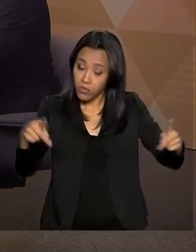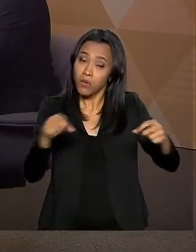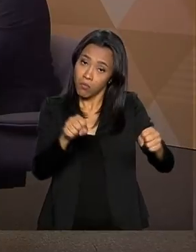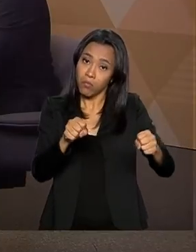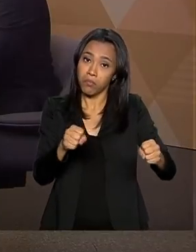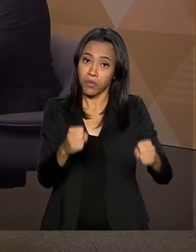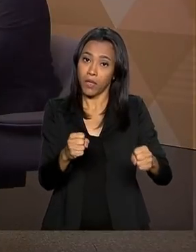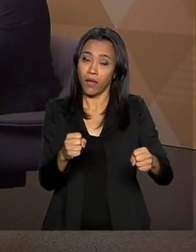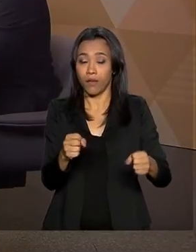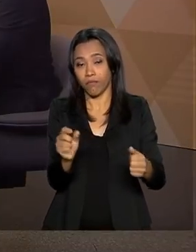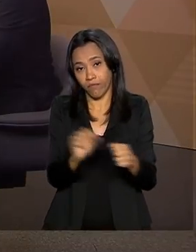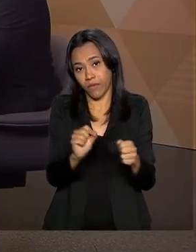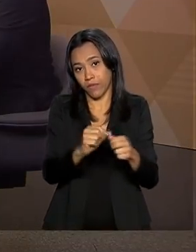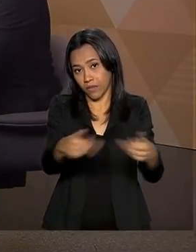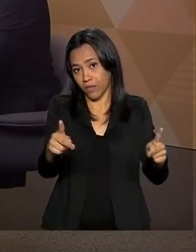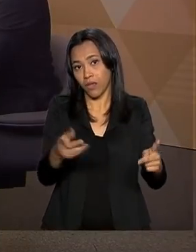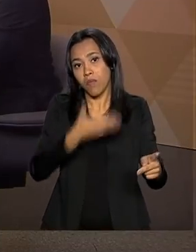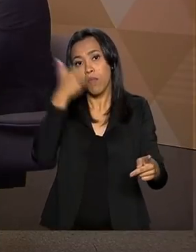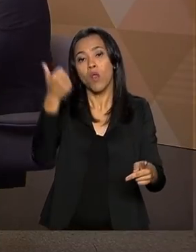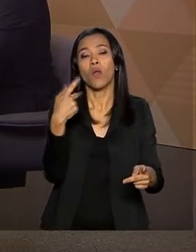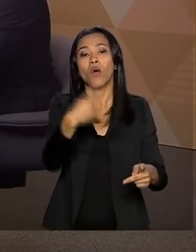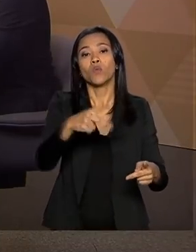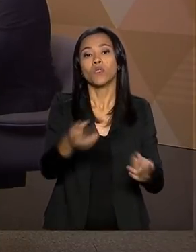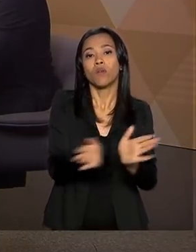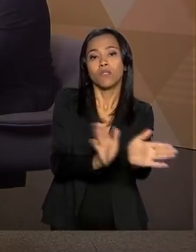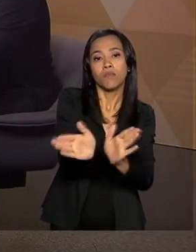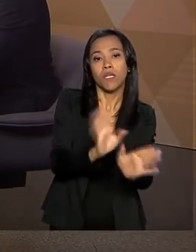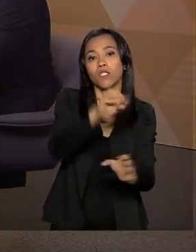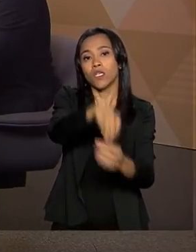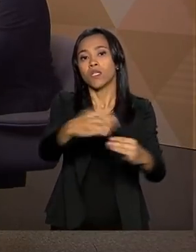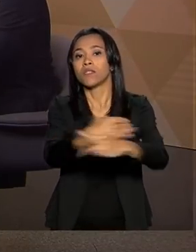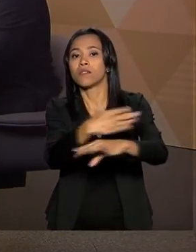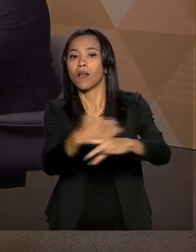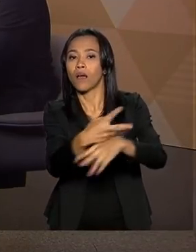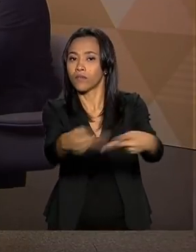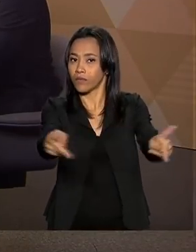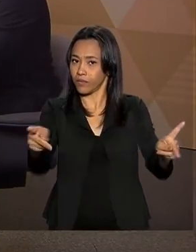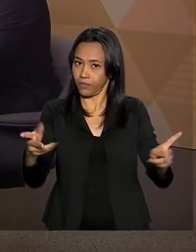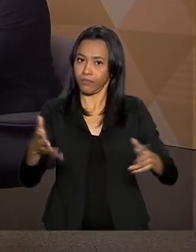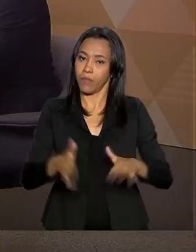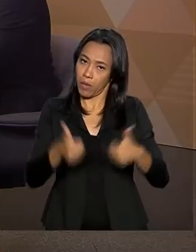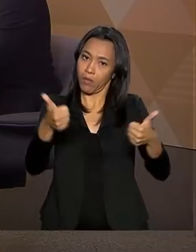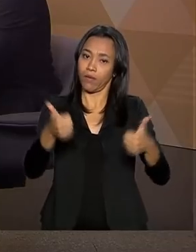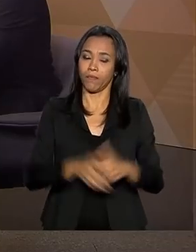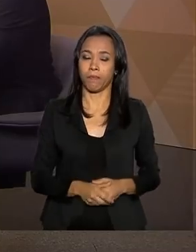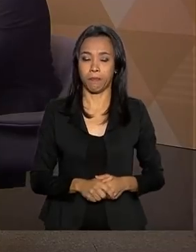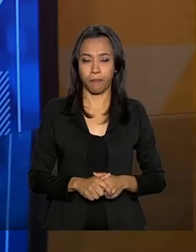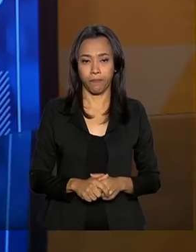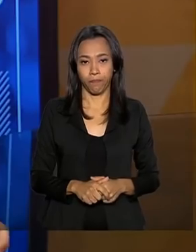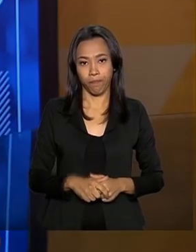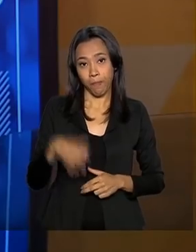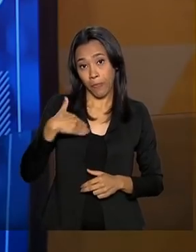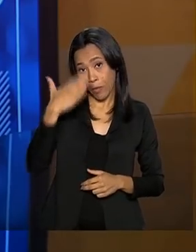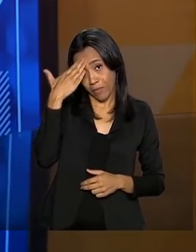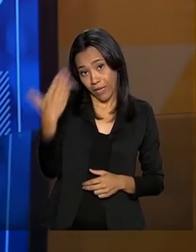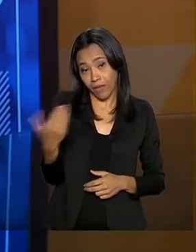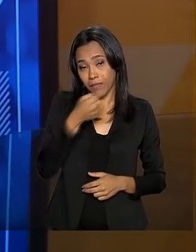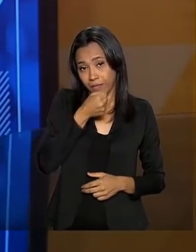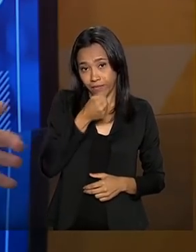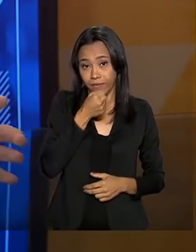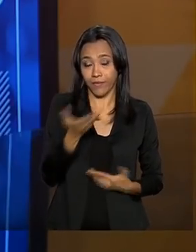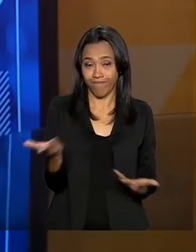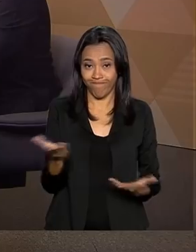e melhorarem a situação de mobilidade urbana e o transporte das pessoas de seus cidadãos. Muito obrigado pela entrevista,